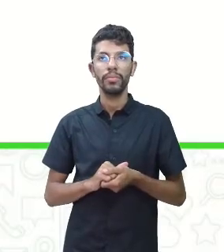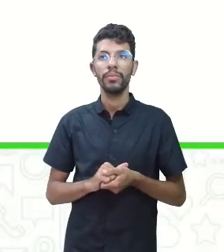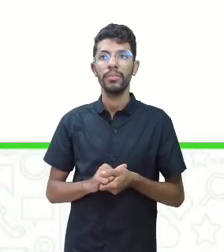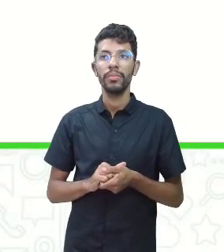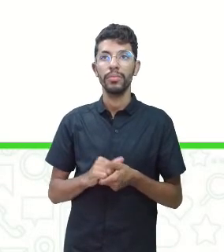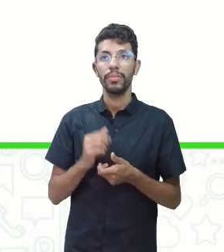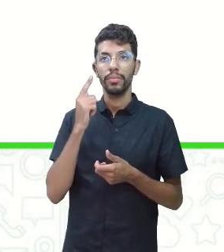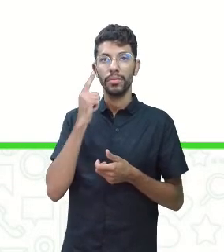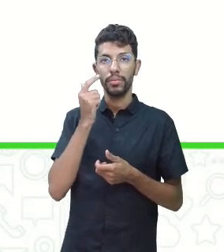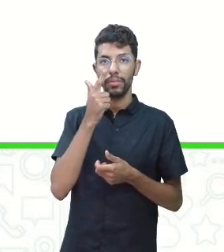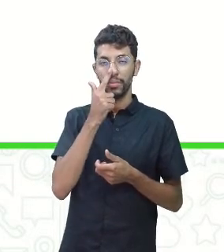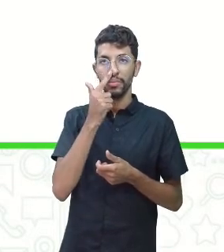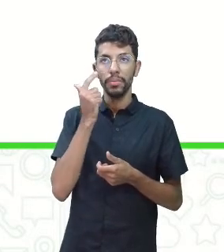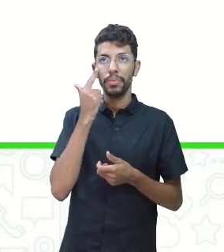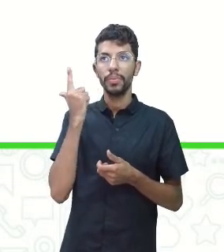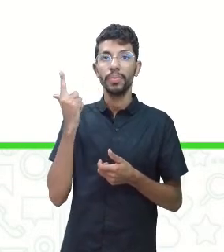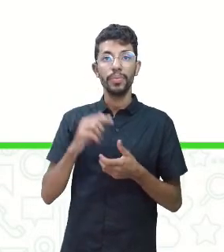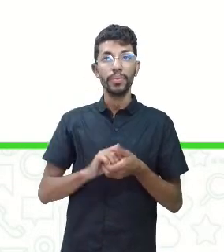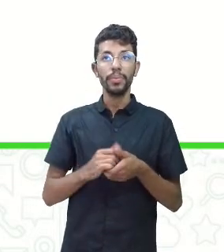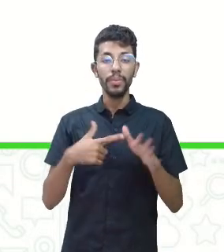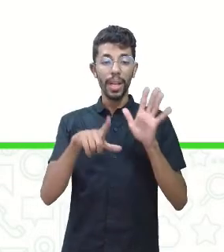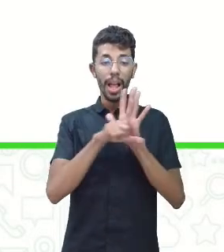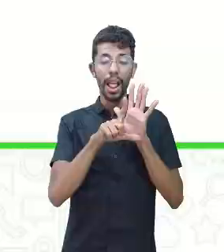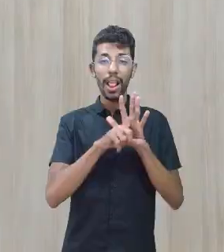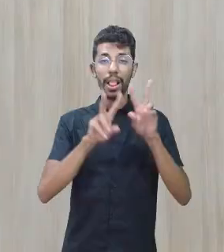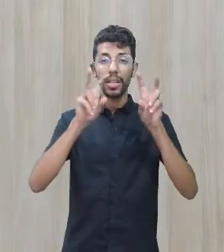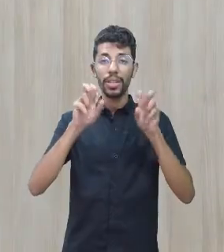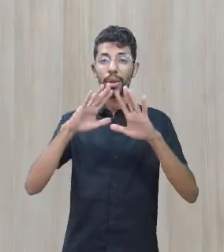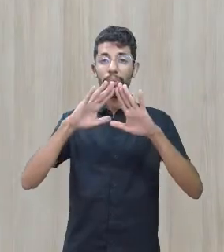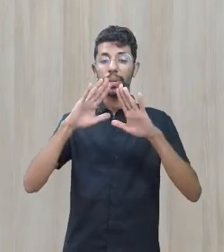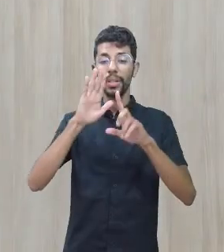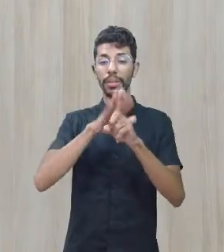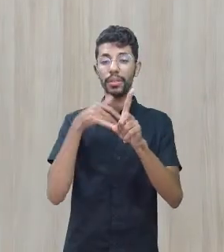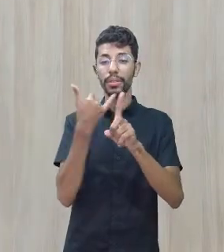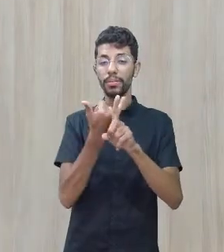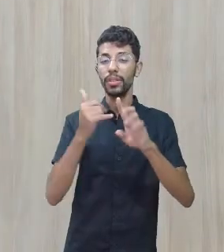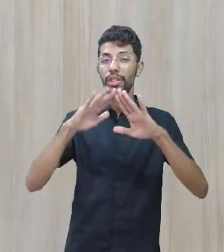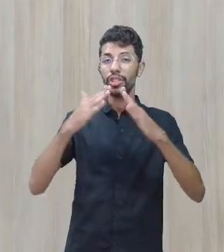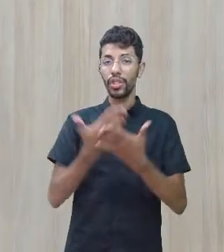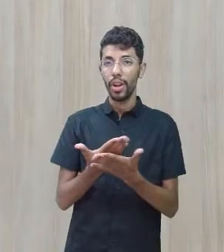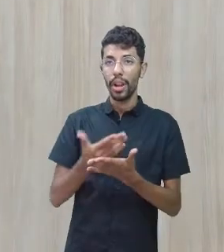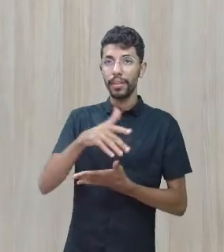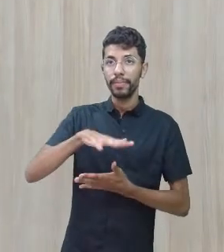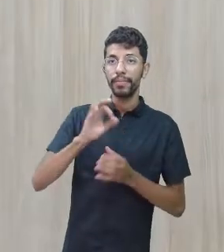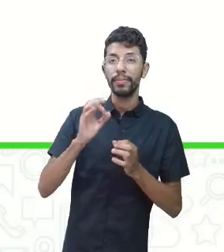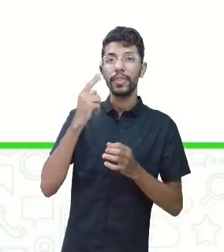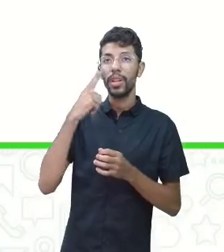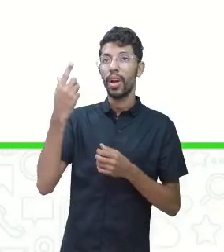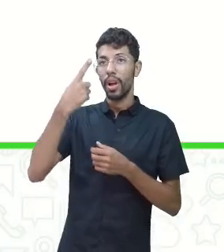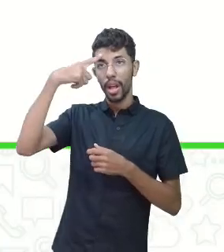Agora, a lei sobre o bullying escolar. Você conhece? No dia 6 de